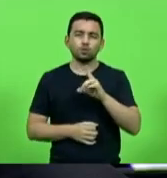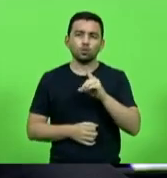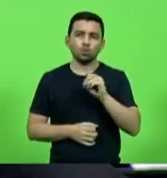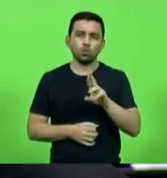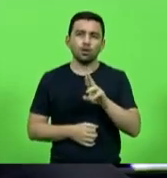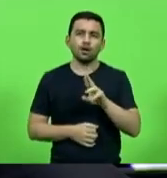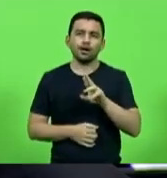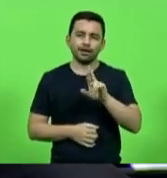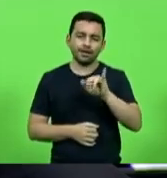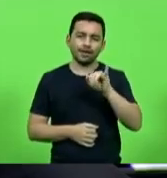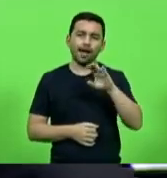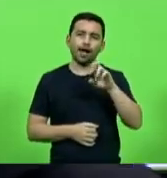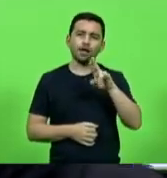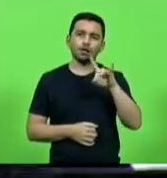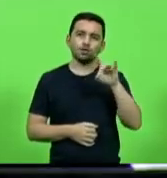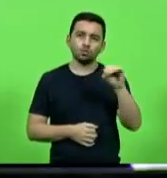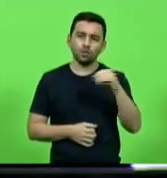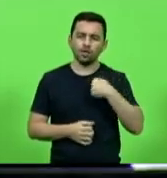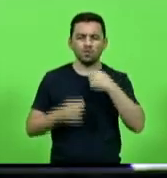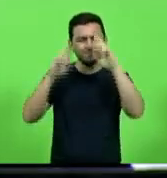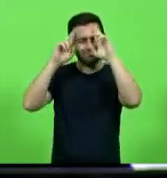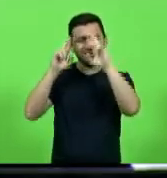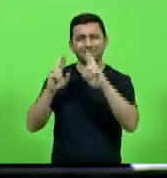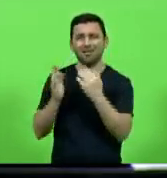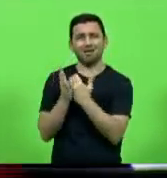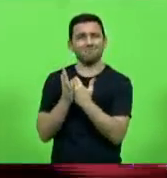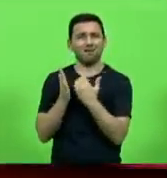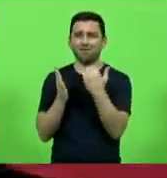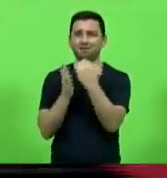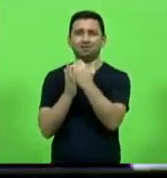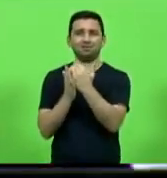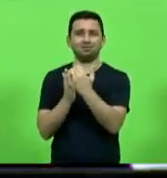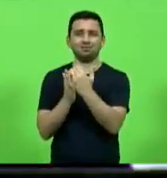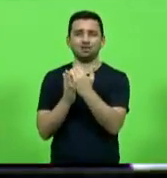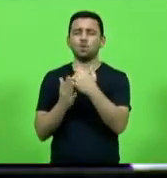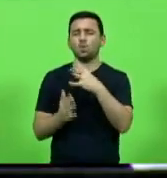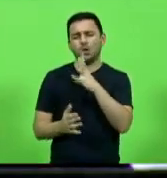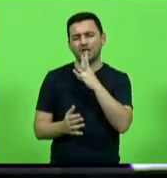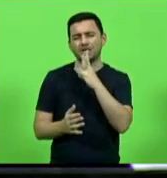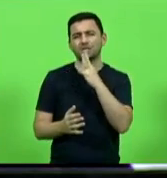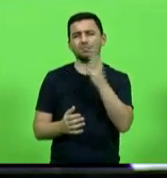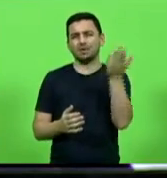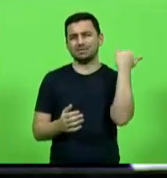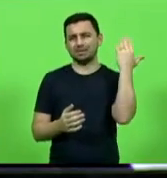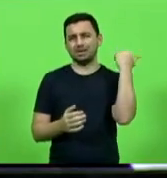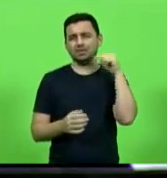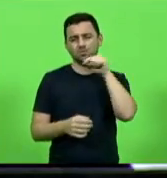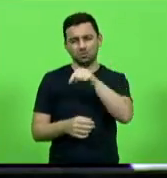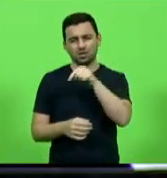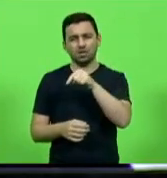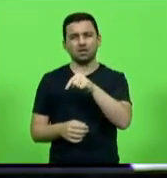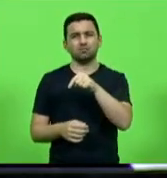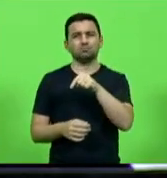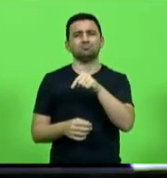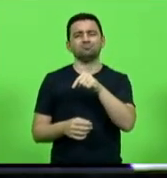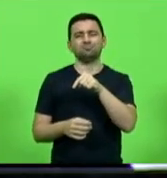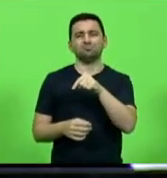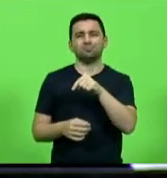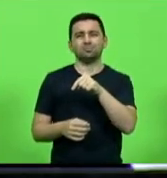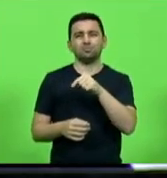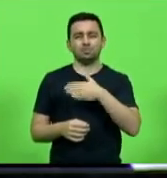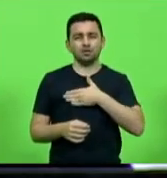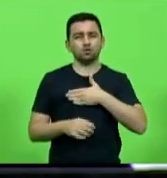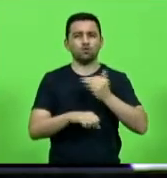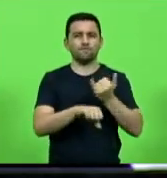ao qual eu tenho o maior respeito eu o conheço desde quando foi magistrado em minha cidade de Joinville ele